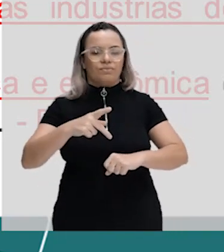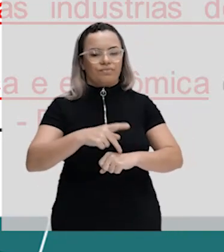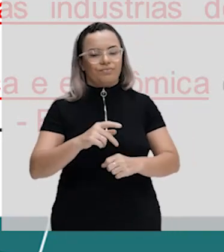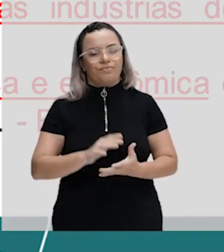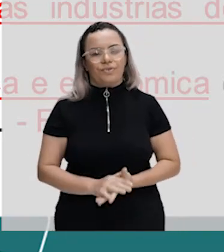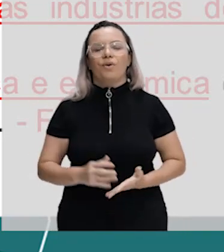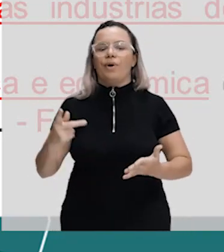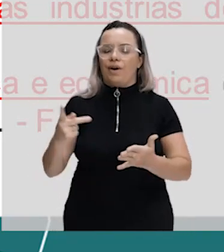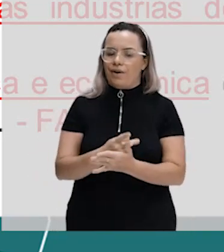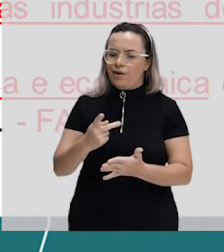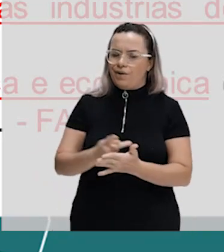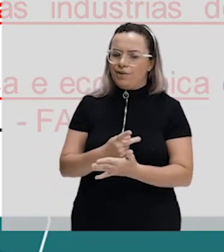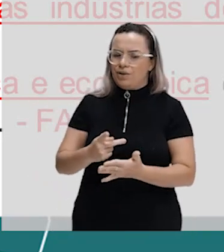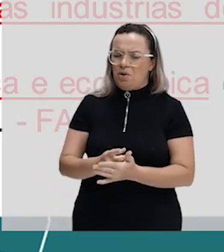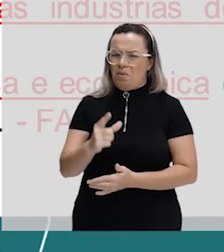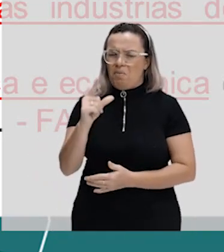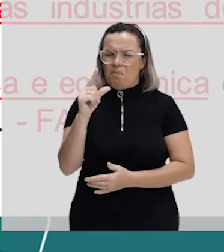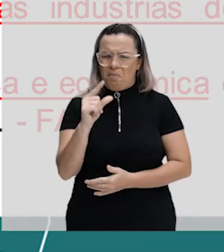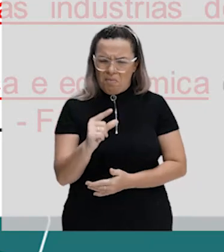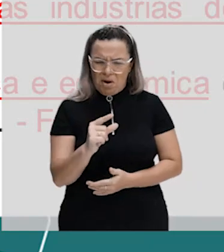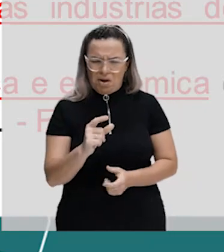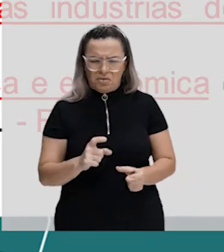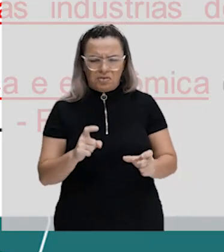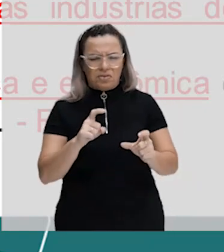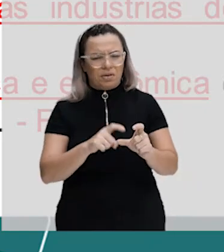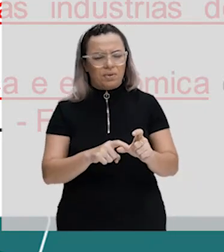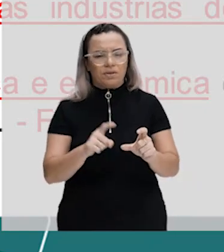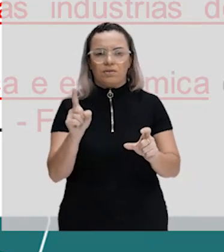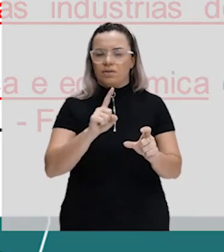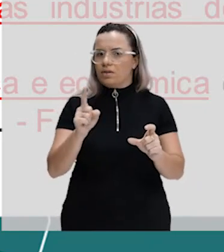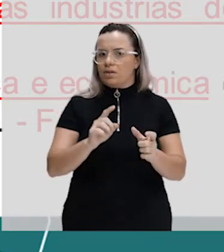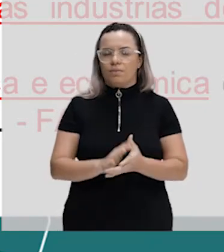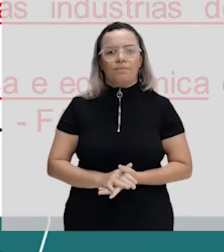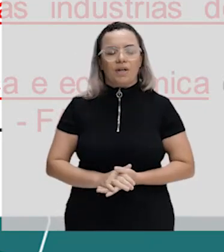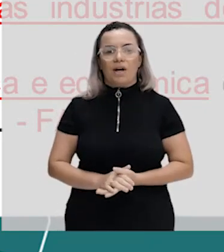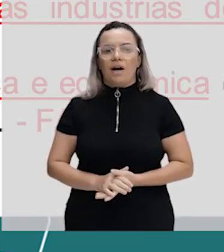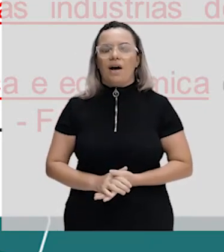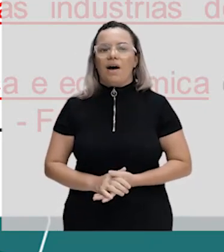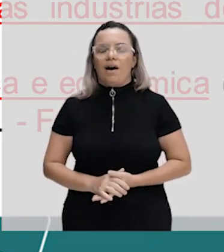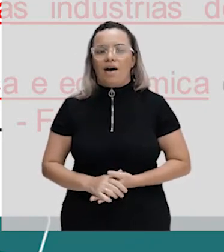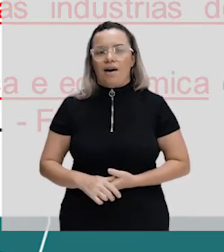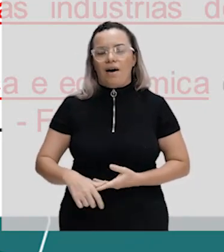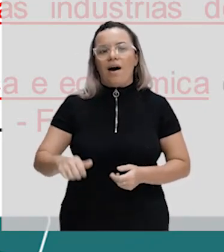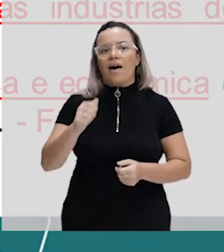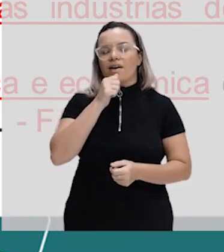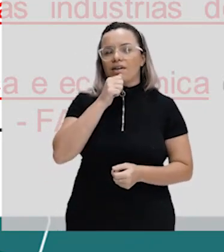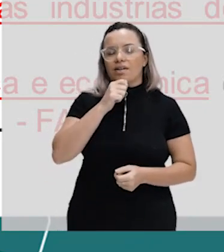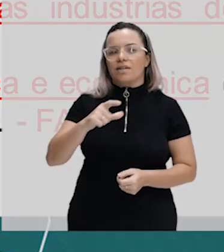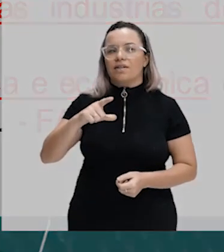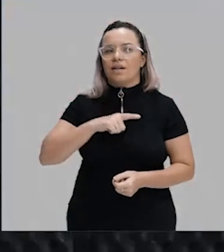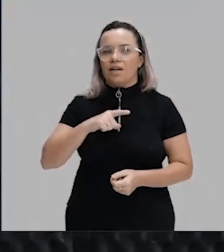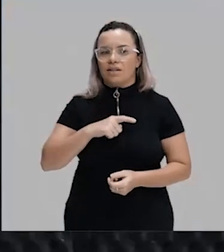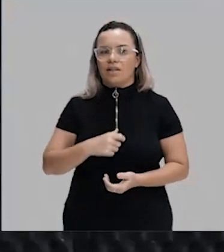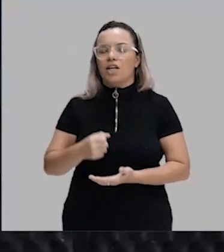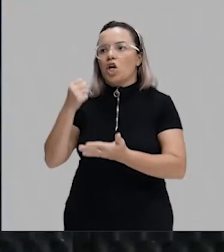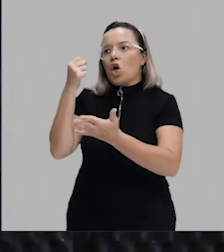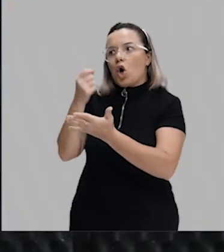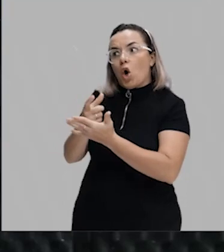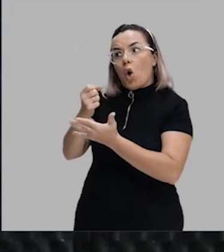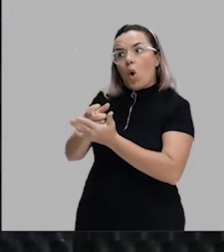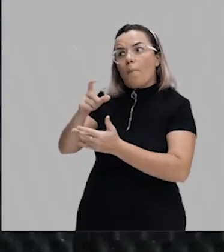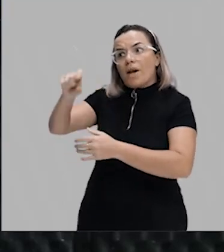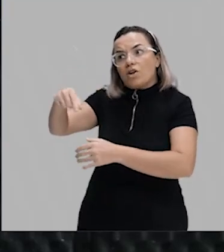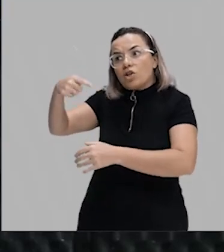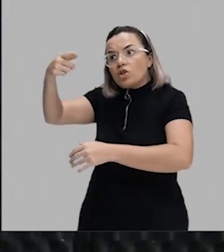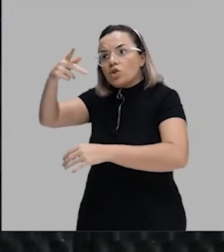também tecnológica sobre essas nações. O Brasil ainda recebe muito produto, muita tecnologia desses grandes centros econômicos. Beleza? Quando eu falo grandes centros,